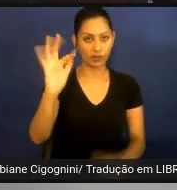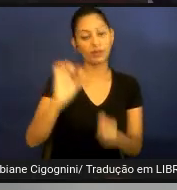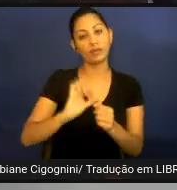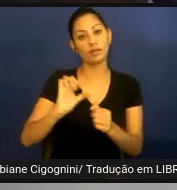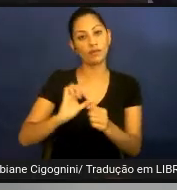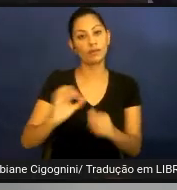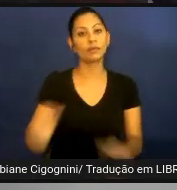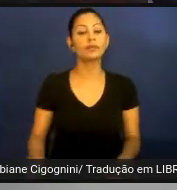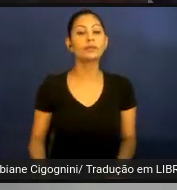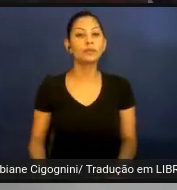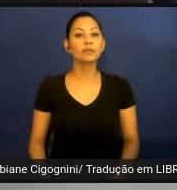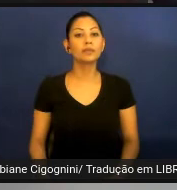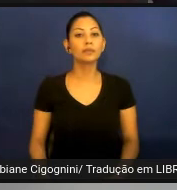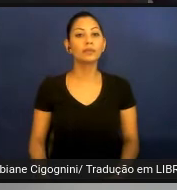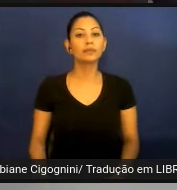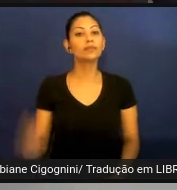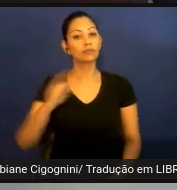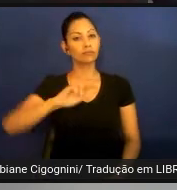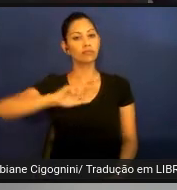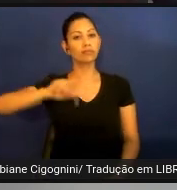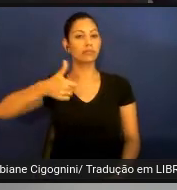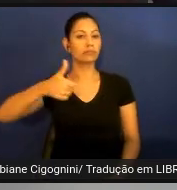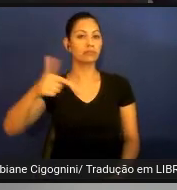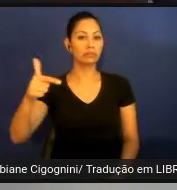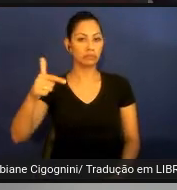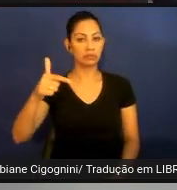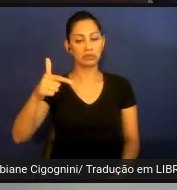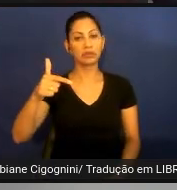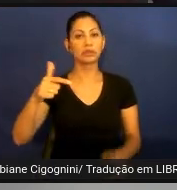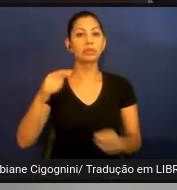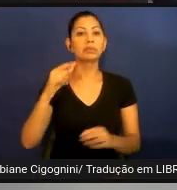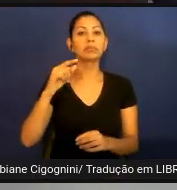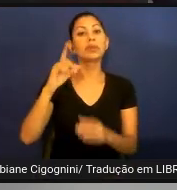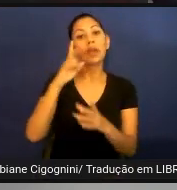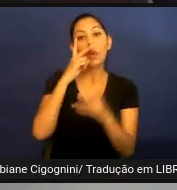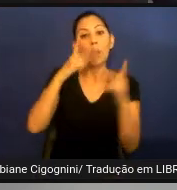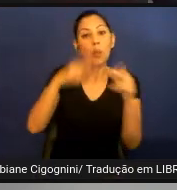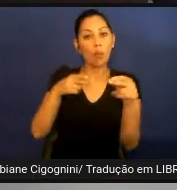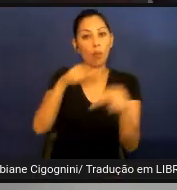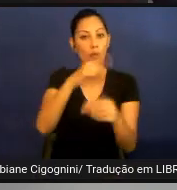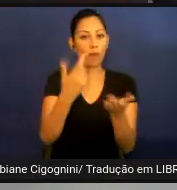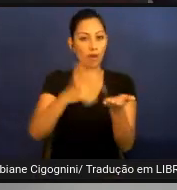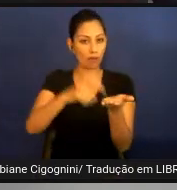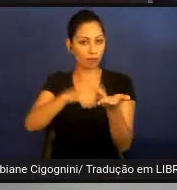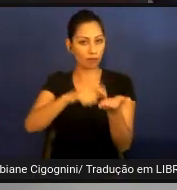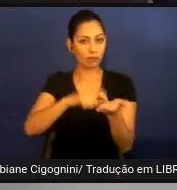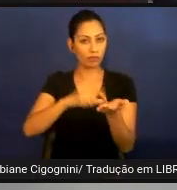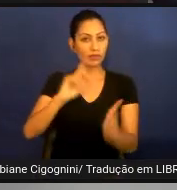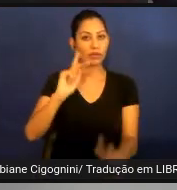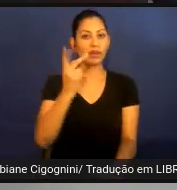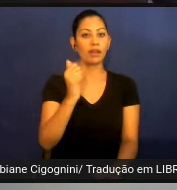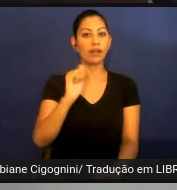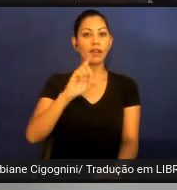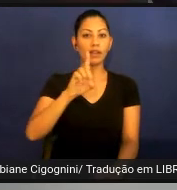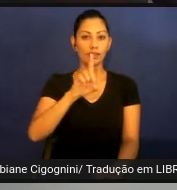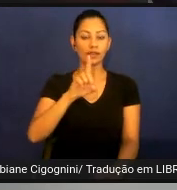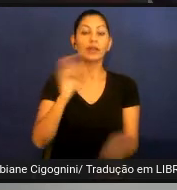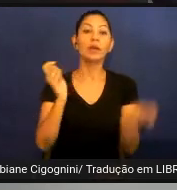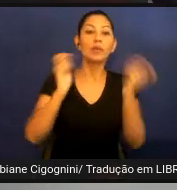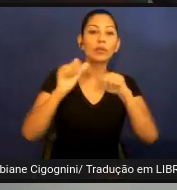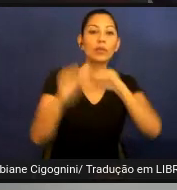ele não conta com um personagem fixo, como o Hand Talk. Então, você pode mudar o sexo do personagem,